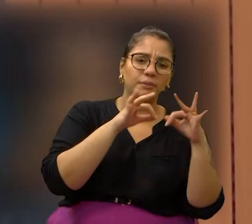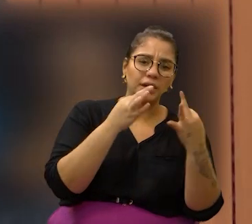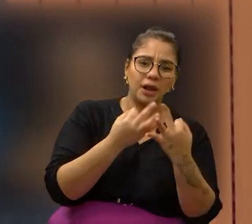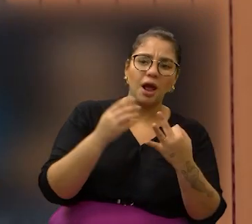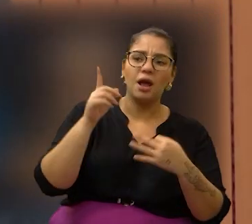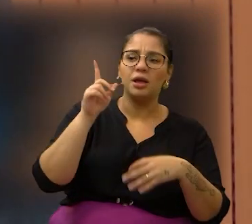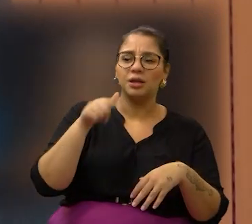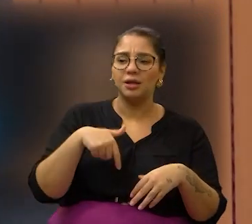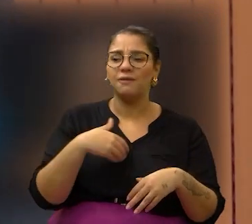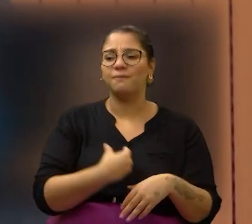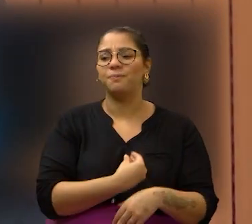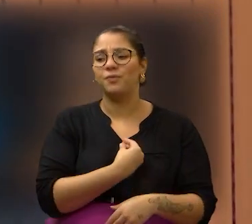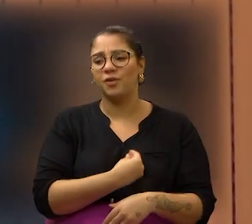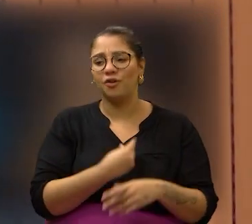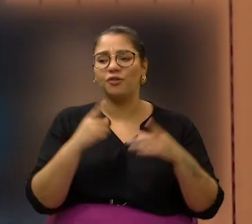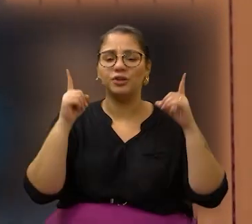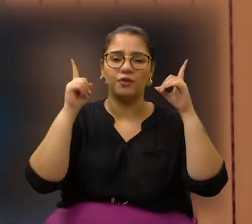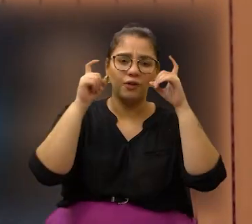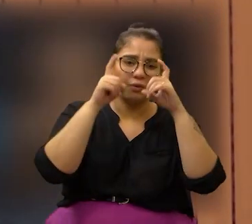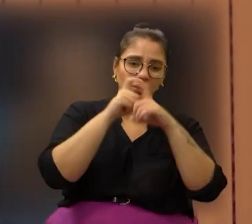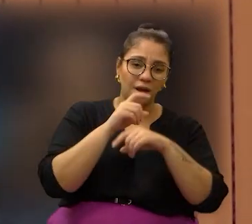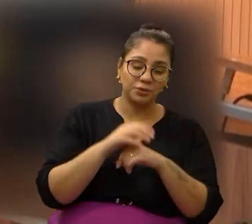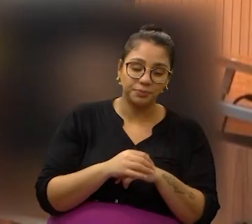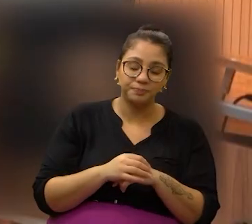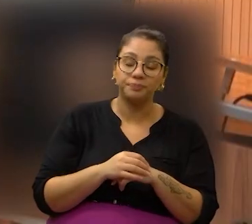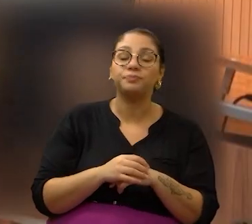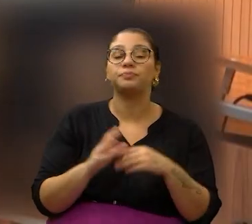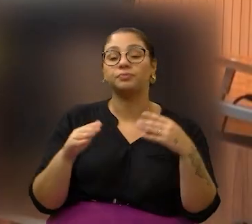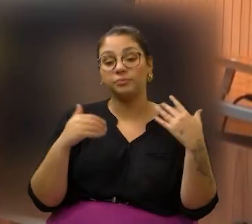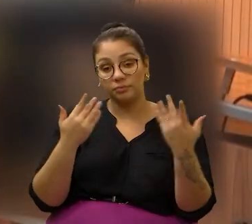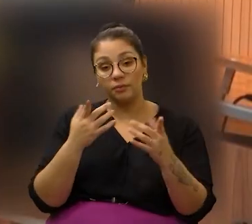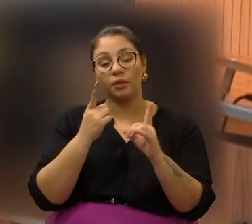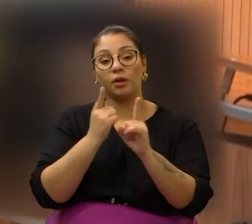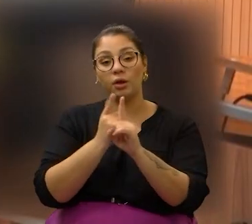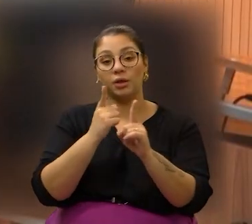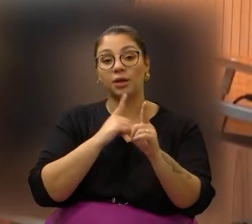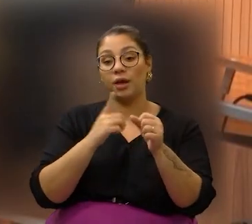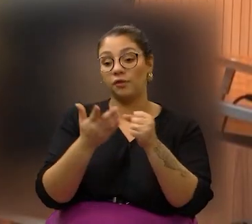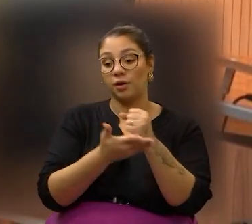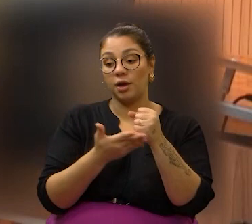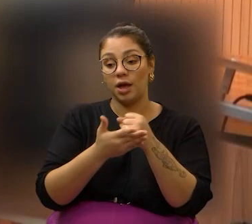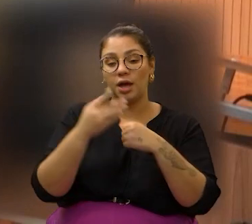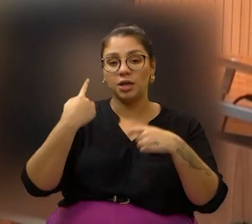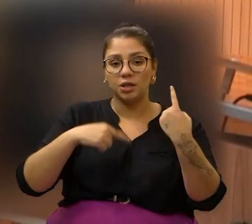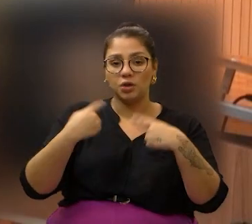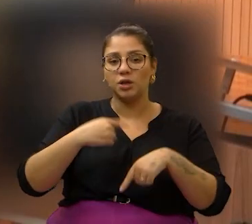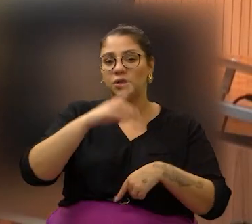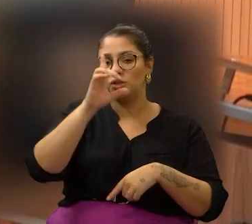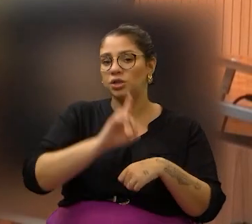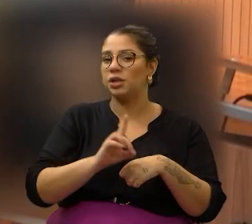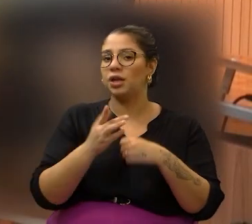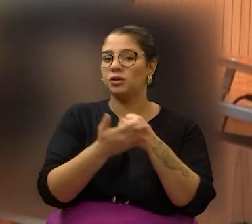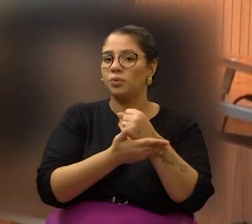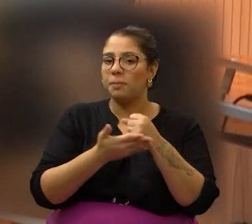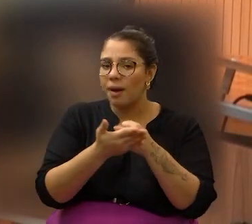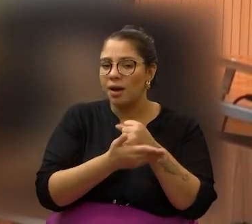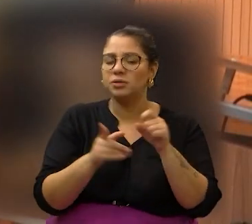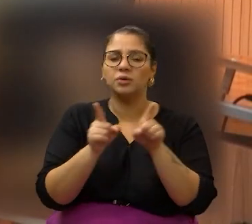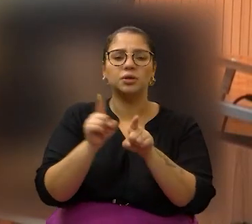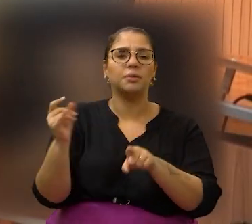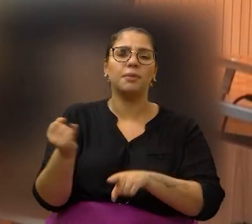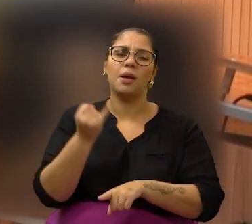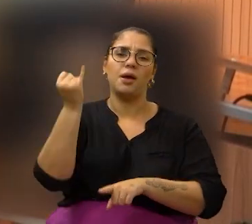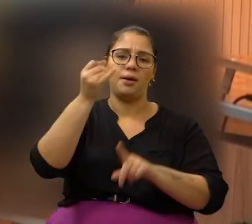familiar que passa por essa dificuldade. O encontro foi pautado pela discussão dos direitos básicos e a